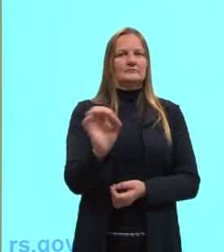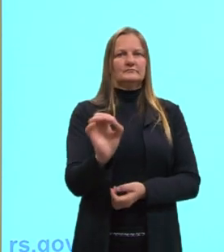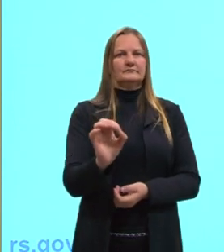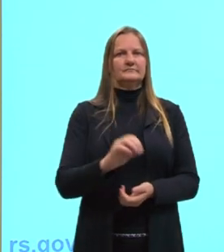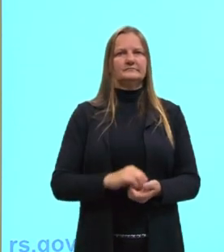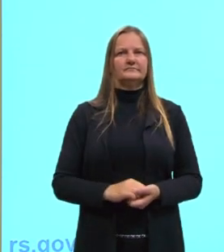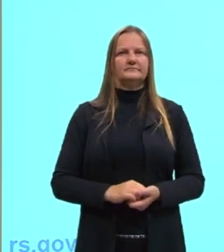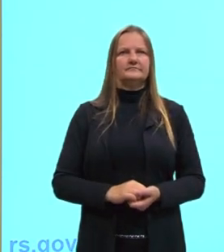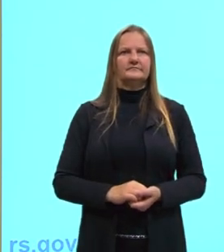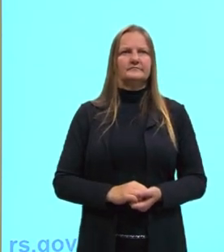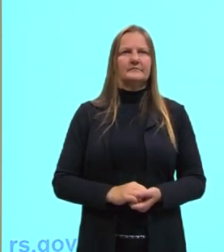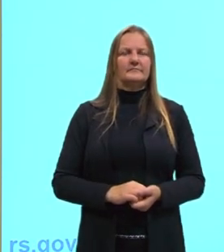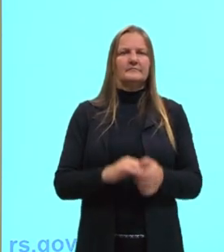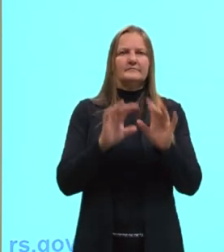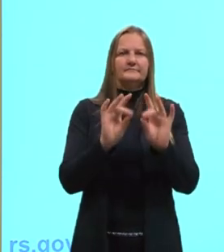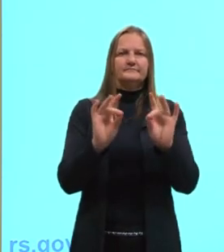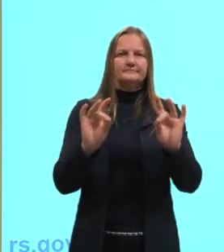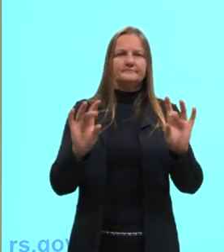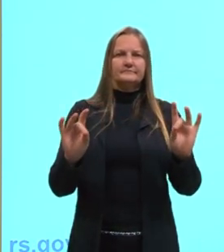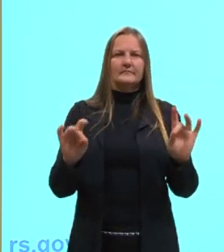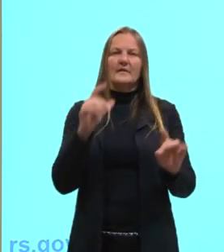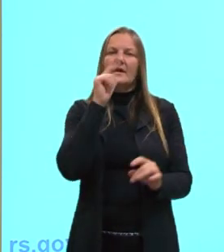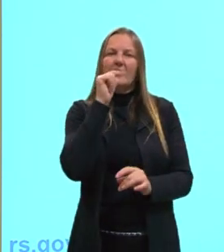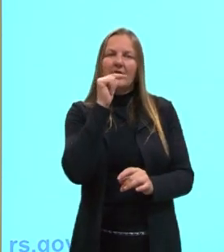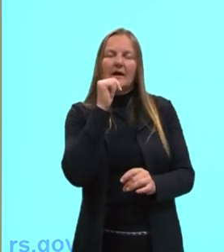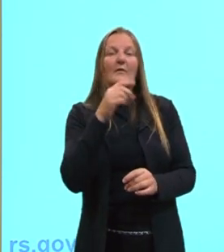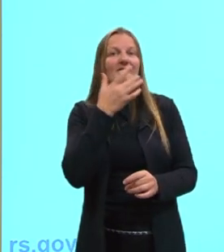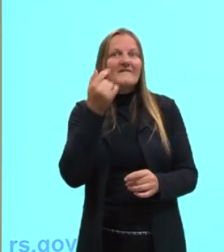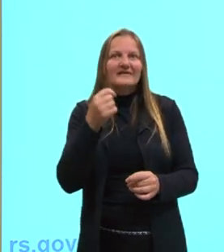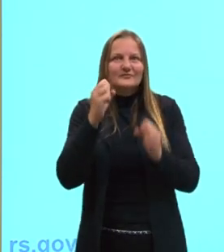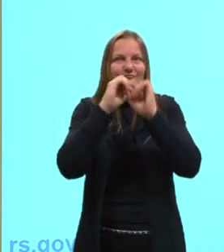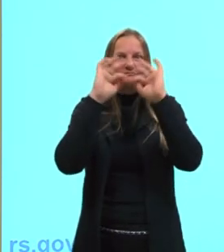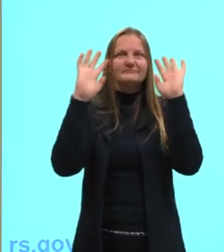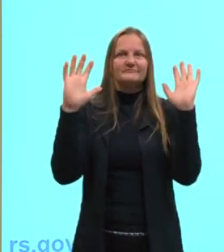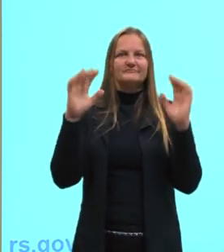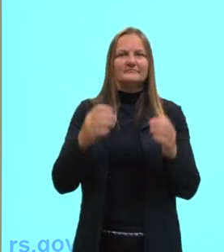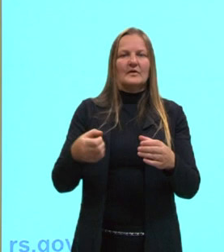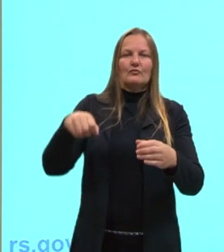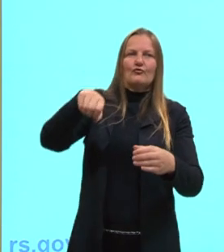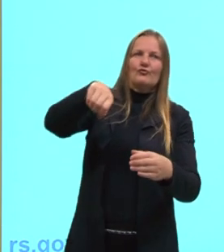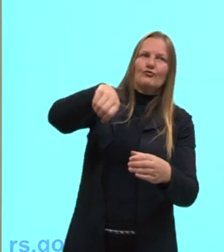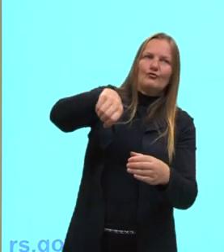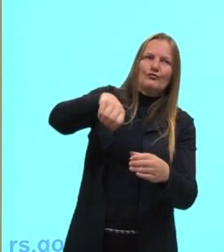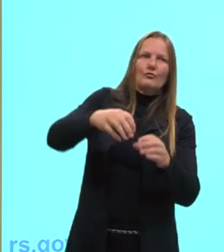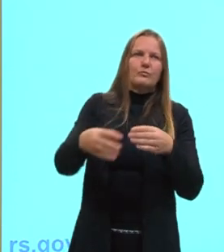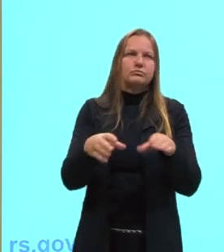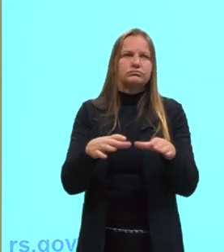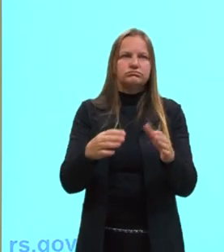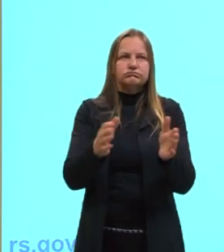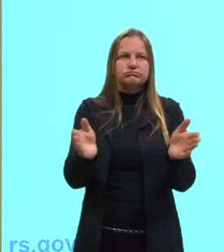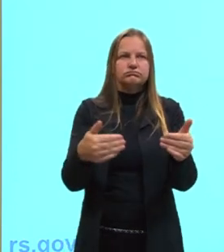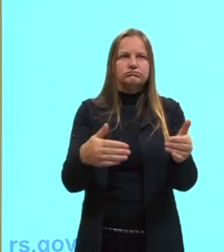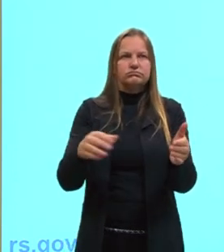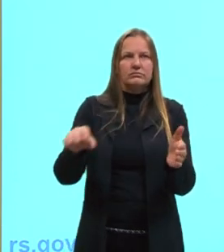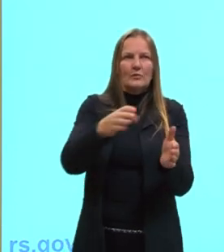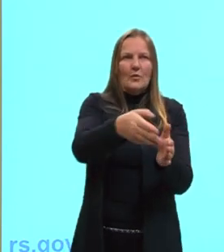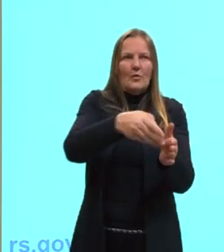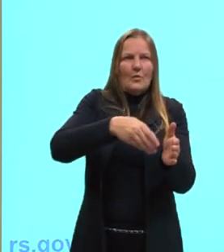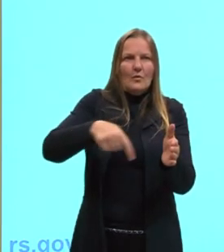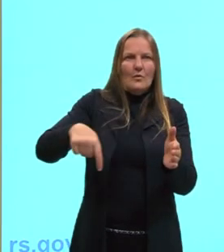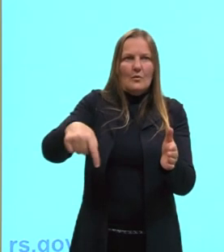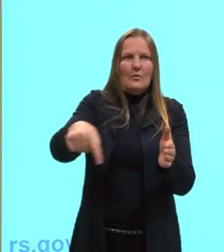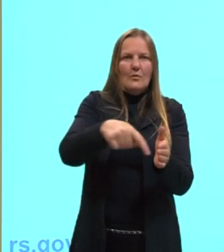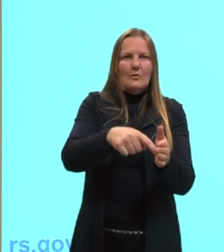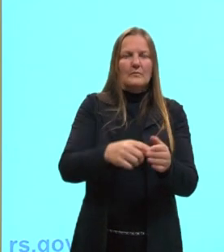certo? Aqui a gente está sempre colocando exemplos relacionados à água, mas, como eu já falei, nem sempre vai ser a água, né, que vai estar